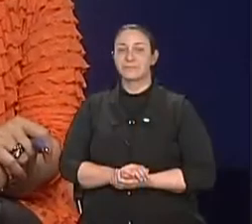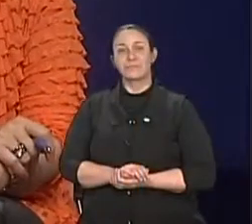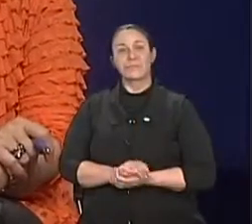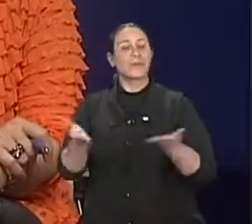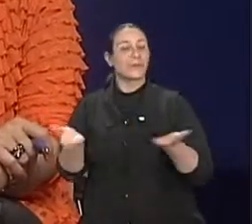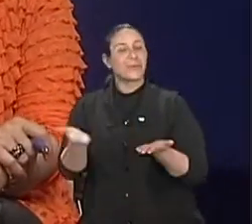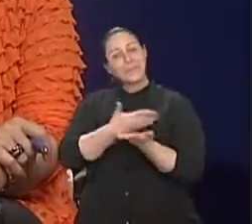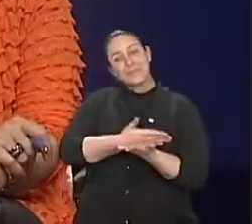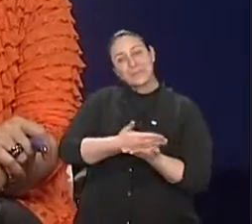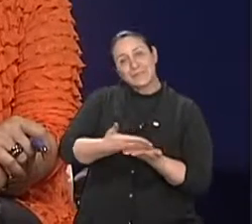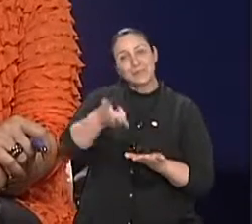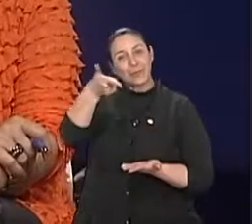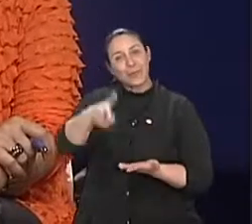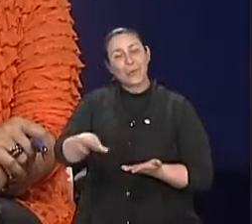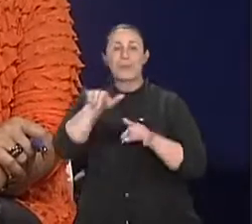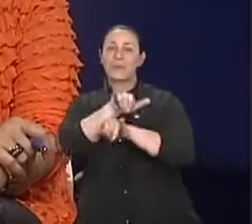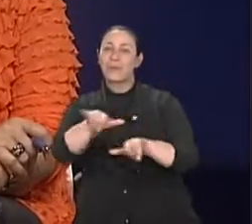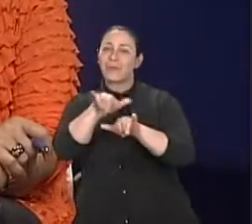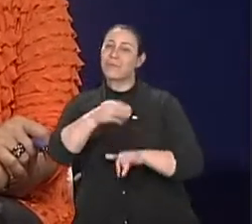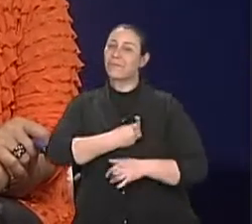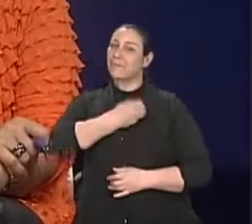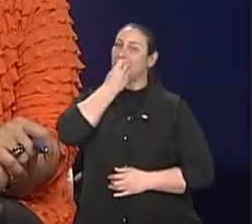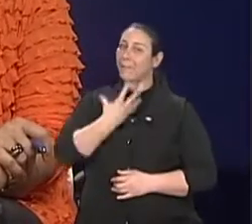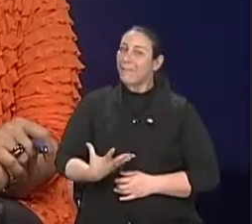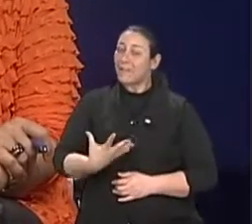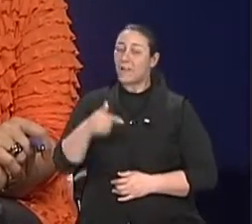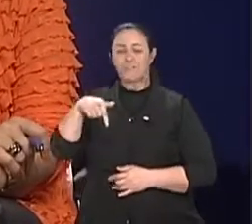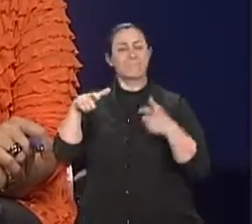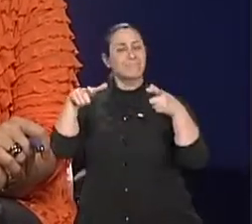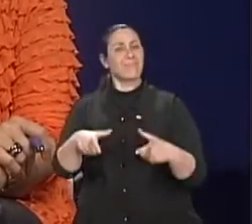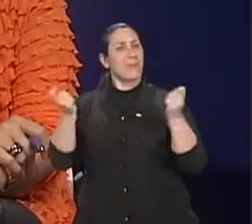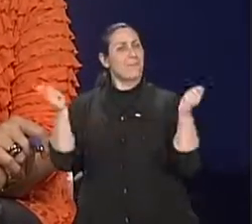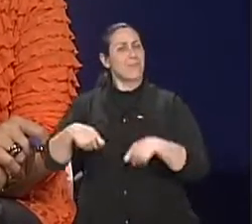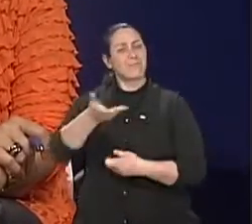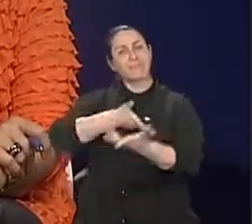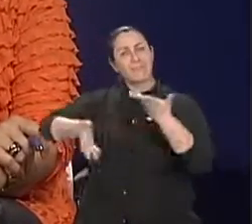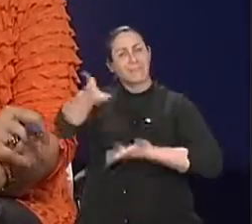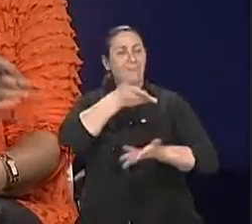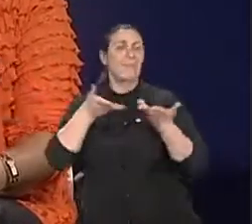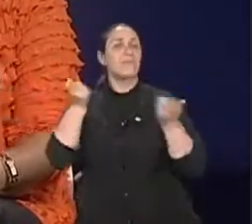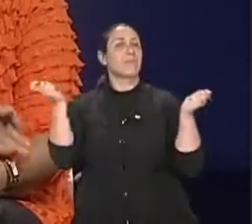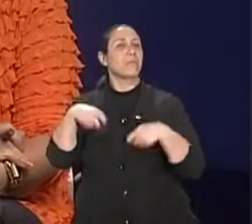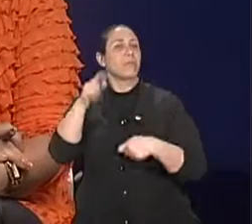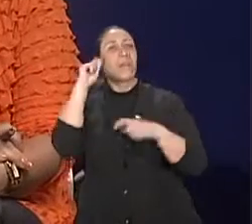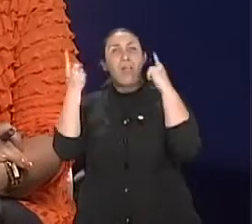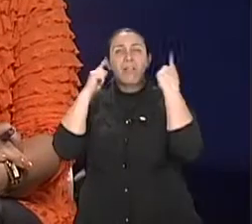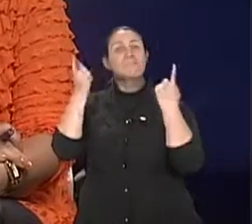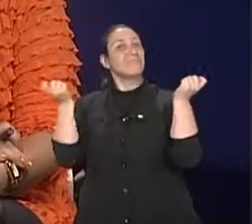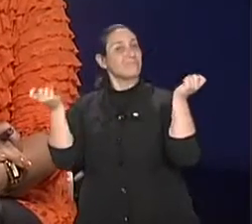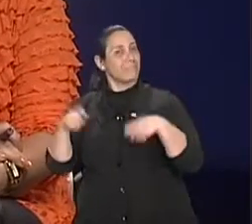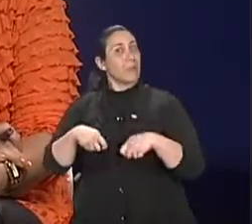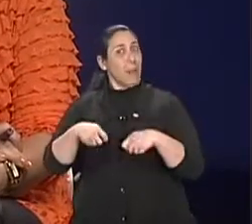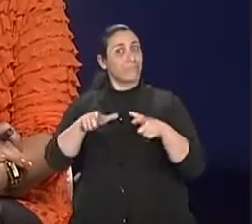Estamos começando mais um nosso Viva Bem, este espaço aqui onde a gente pode trocar ideias, embora estejamos em